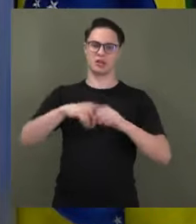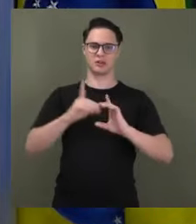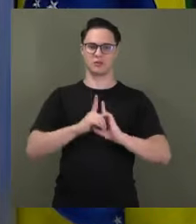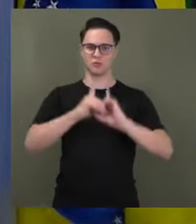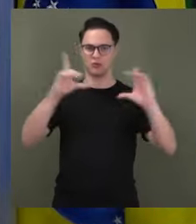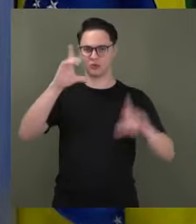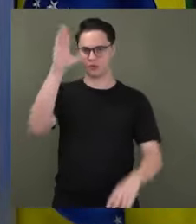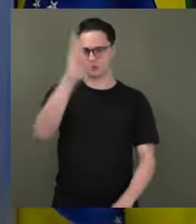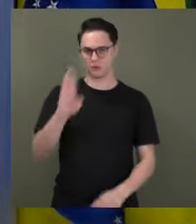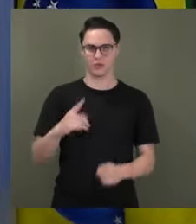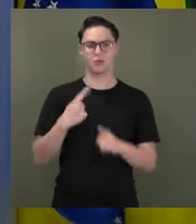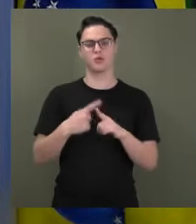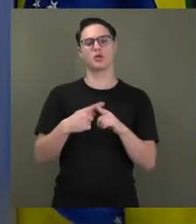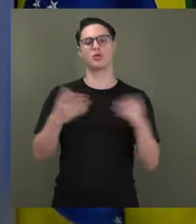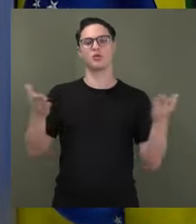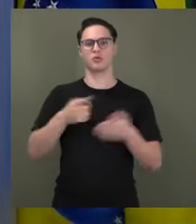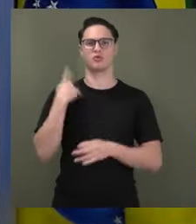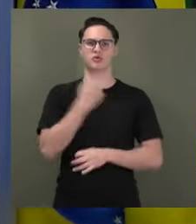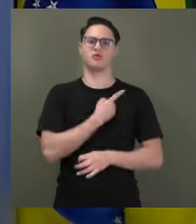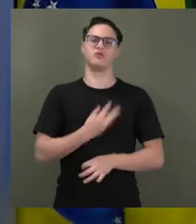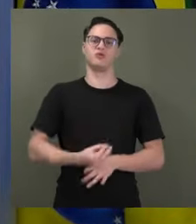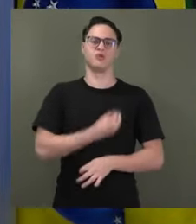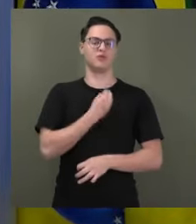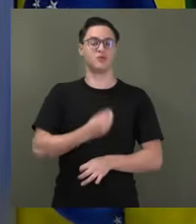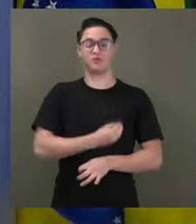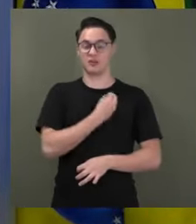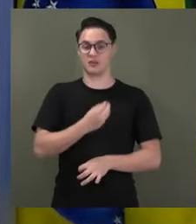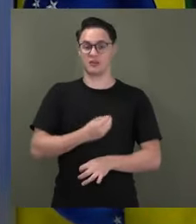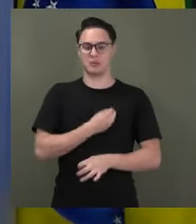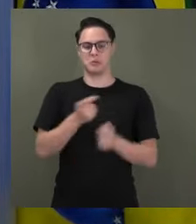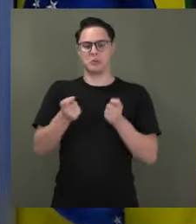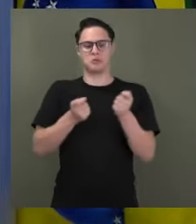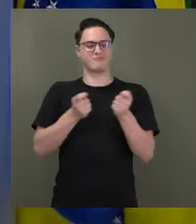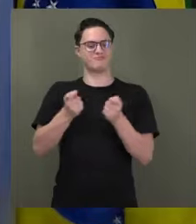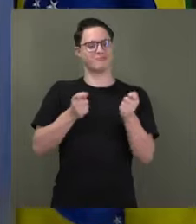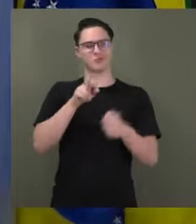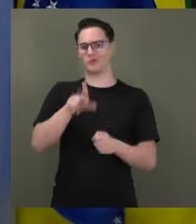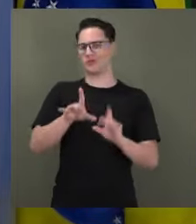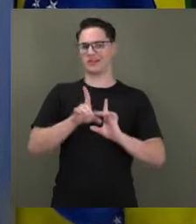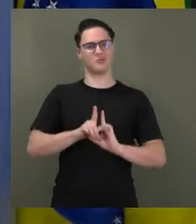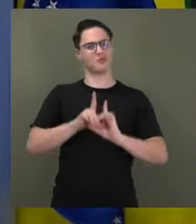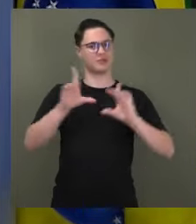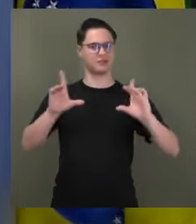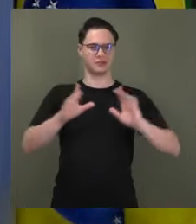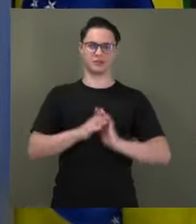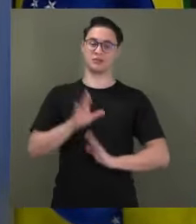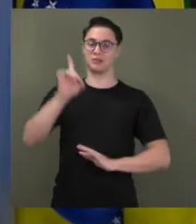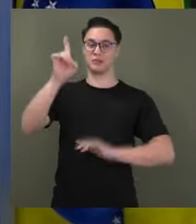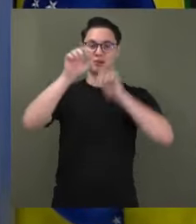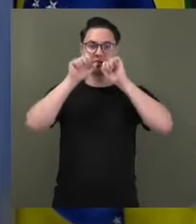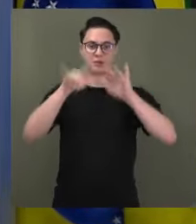Brasil. porque hoje nós estamos em outro regime que não é definitivamente democracia. Que Deus abençoe essa nação. Muito obrigado